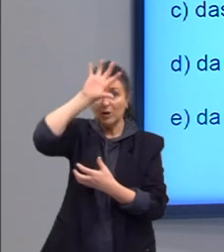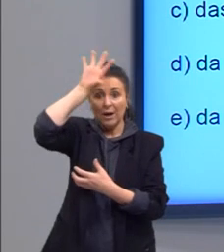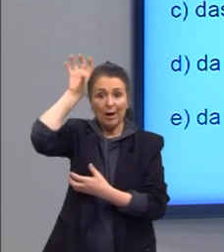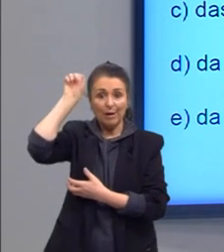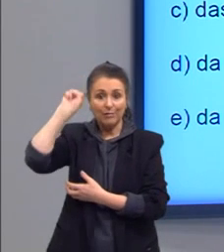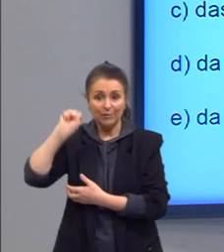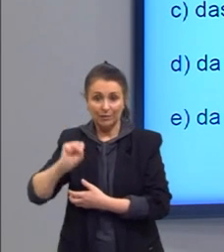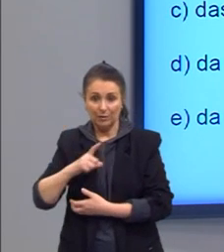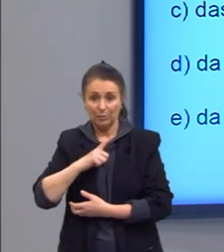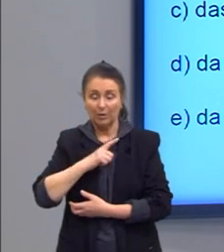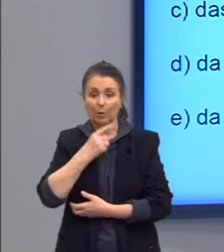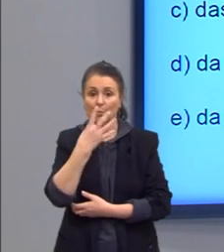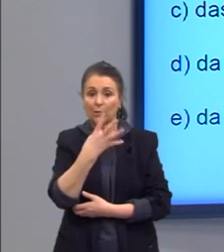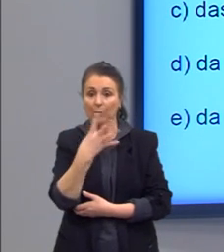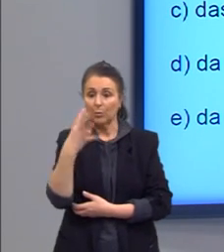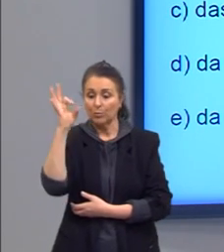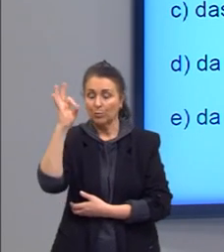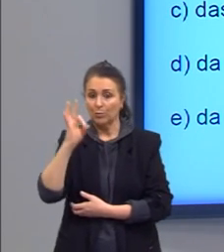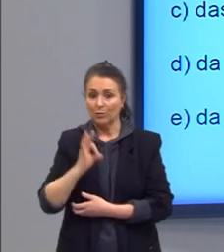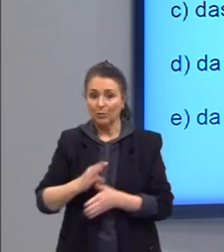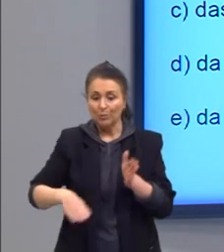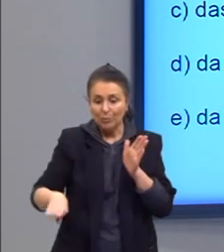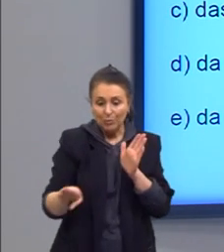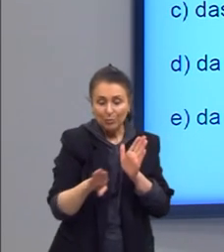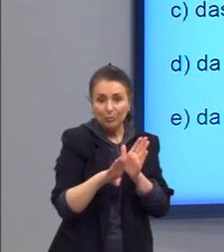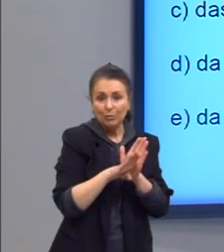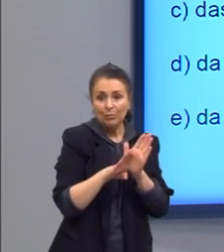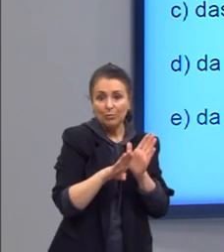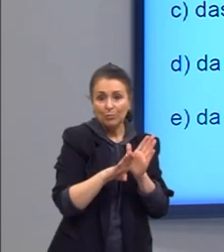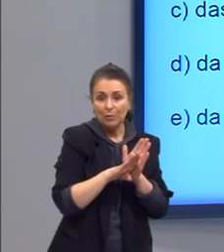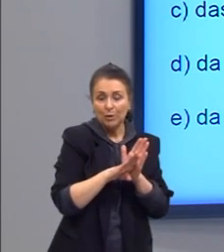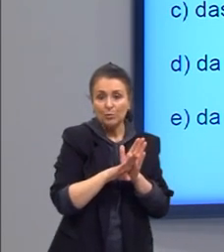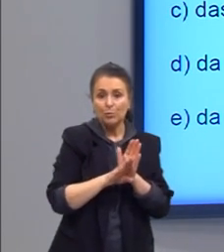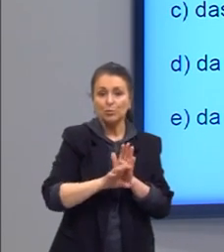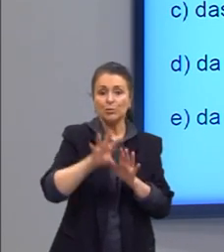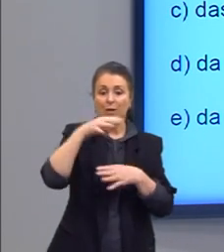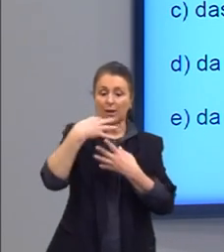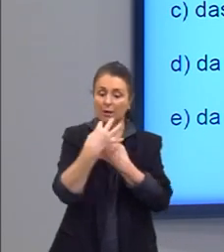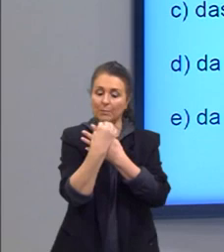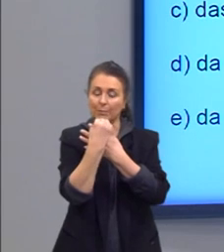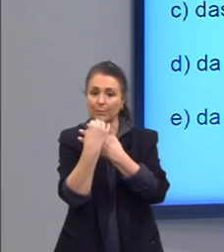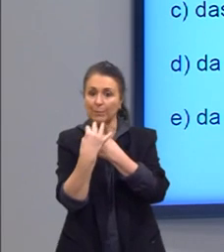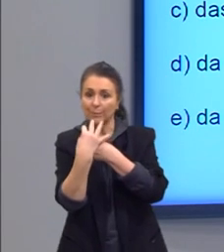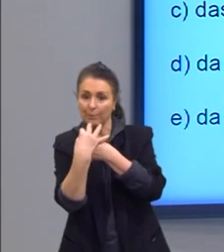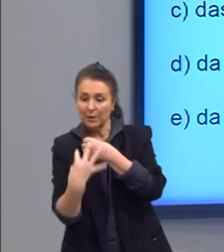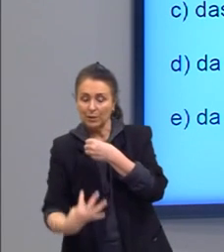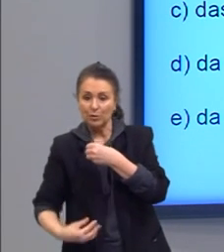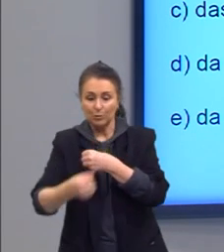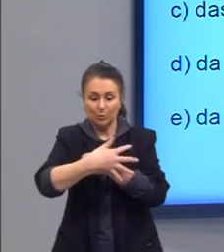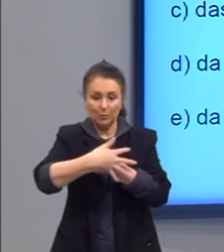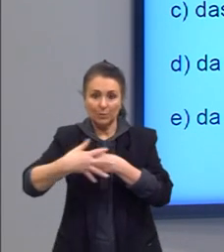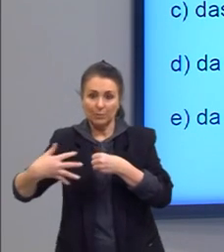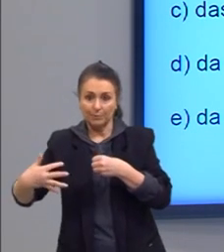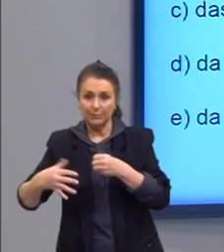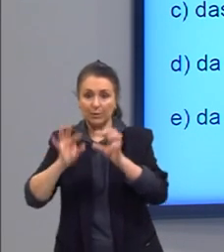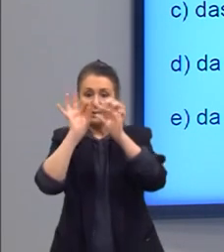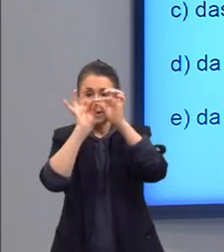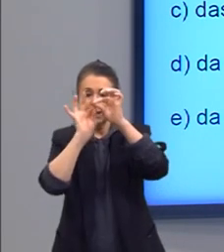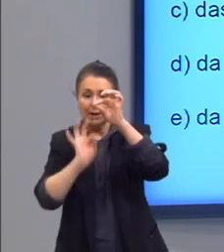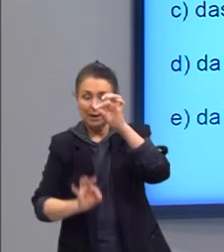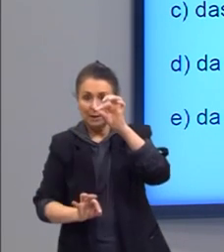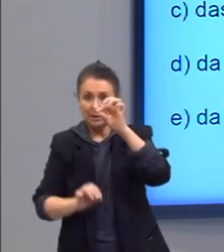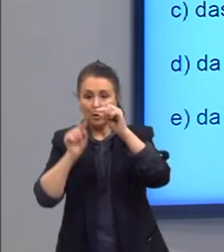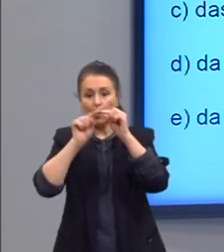44% das suas fronteiras apoiadas em meridianos e paralelos, 30% são linhas retas e